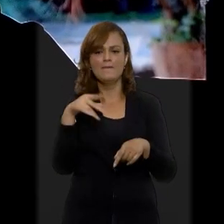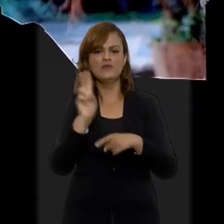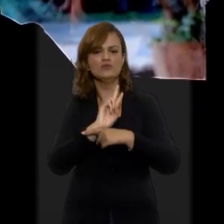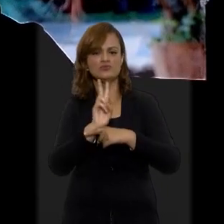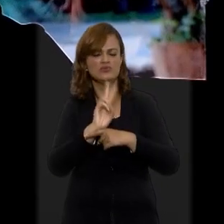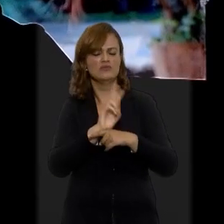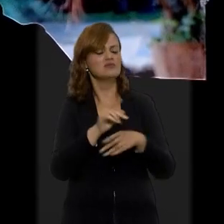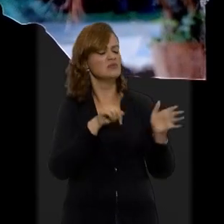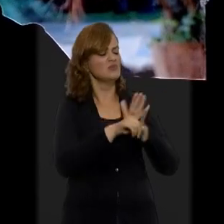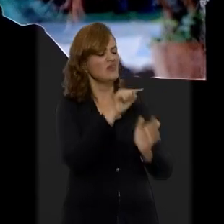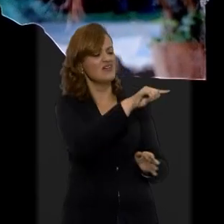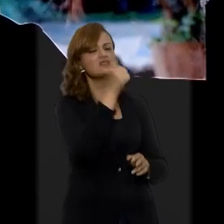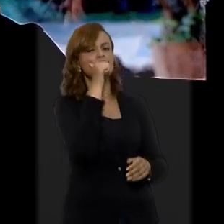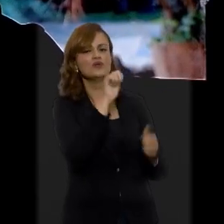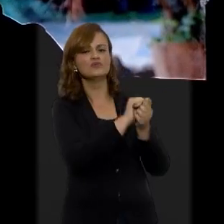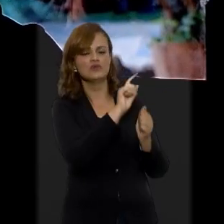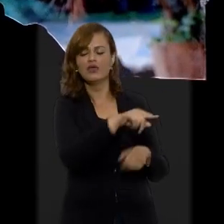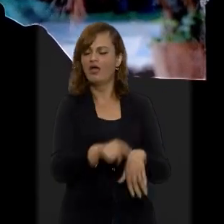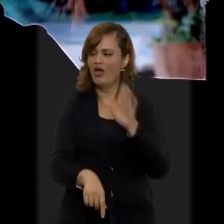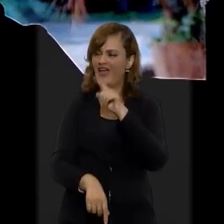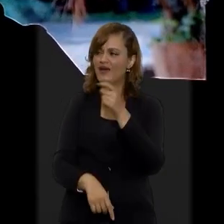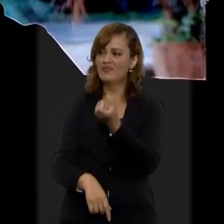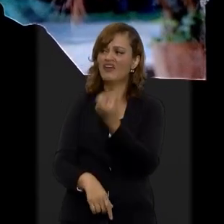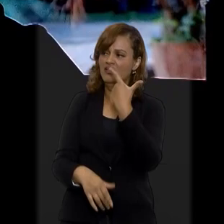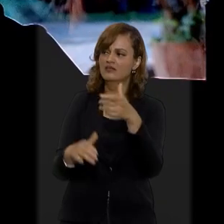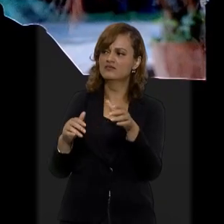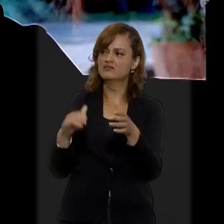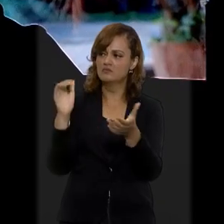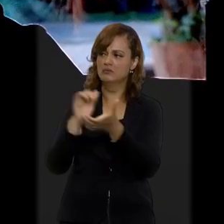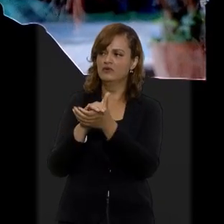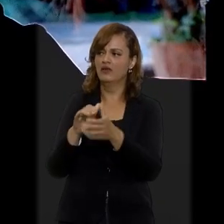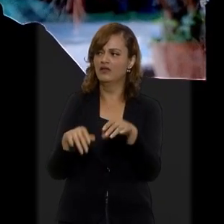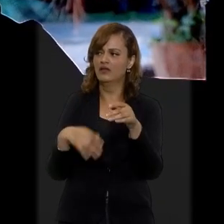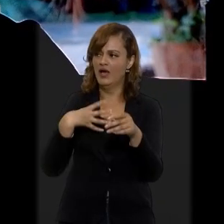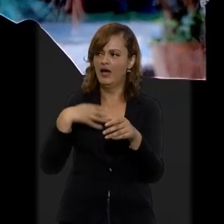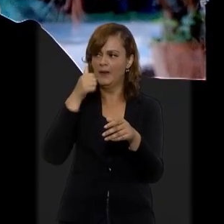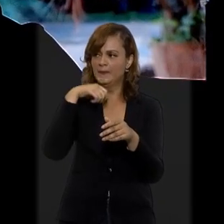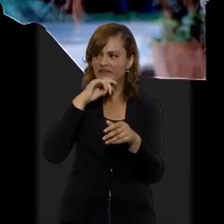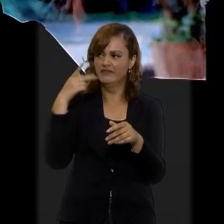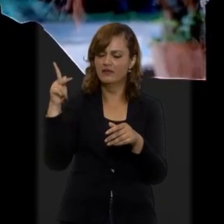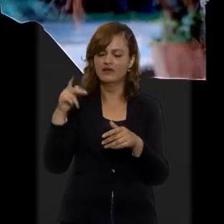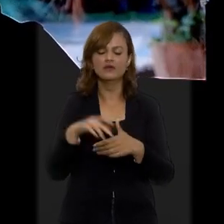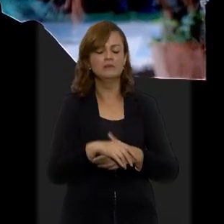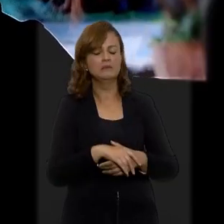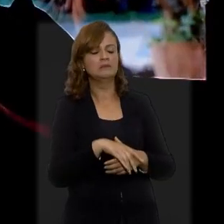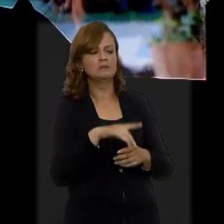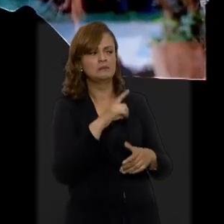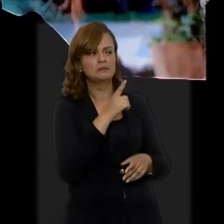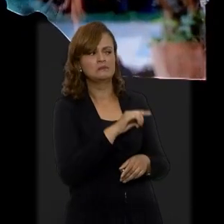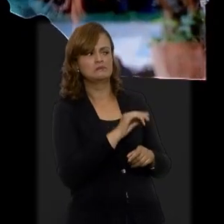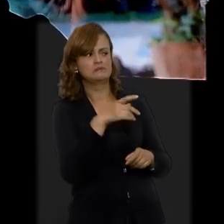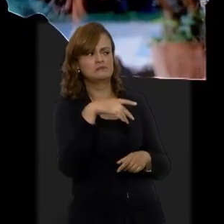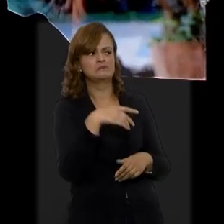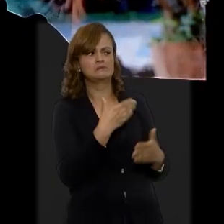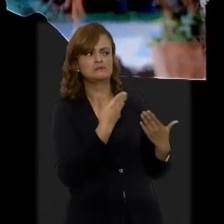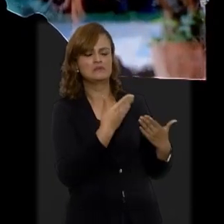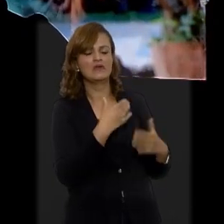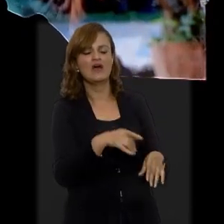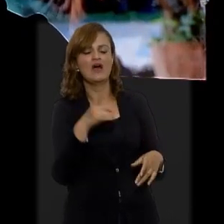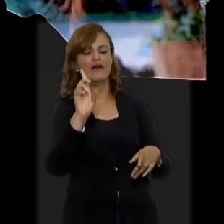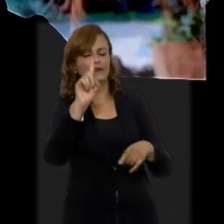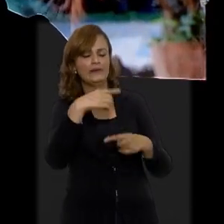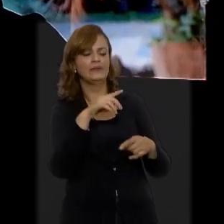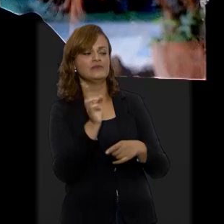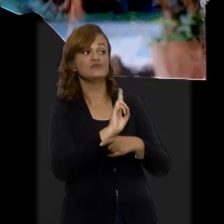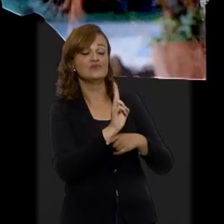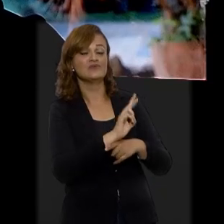ele perguntou quem era aquela senhora e eu expliquei que era a mãe do menino. Chega a informação para mim,